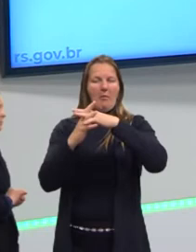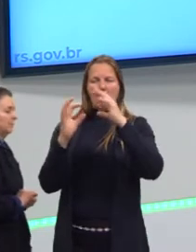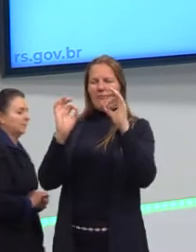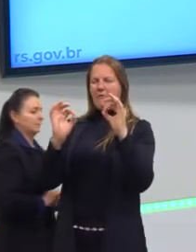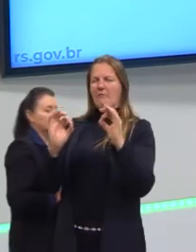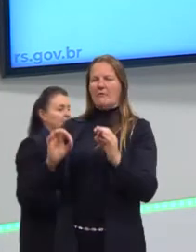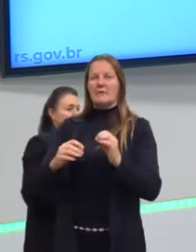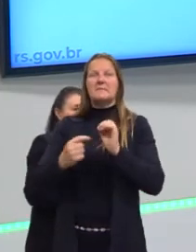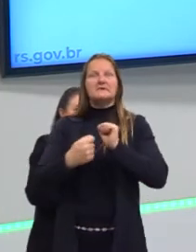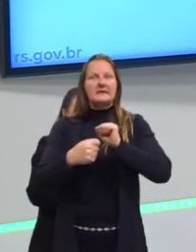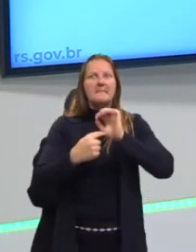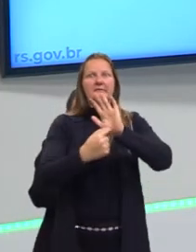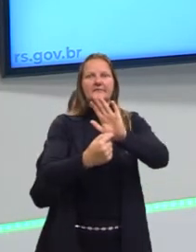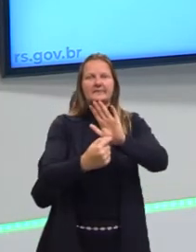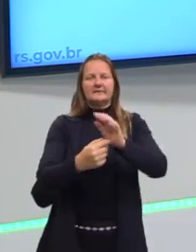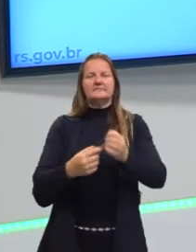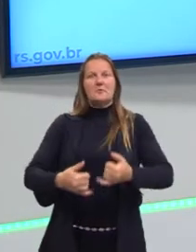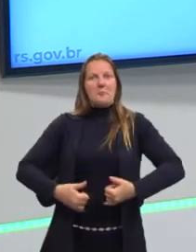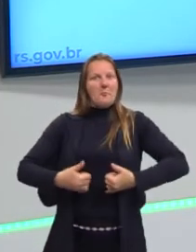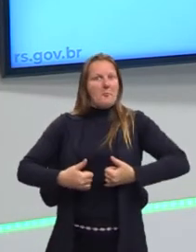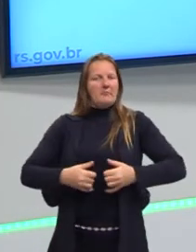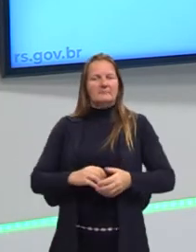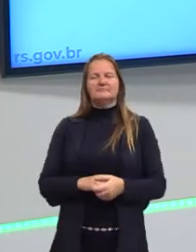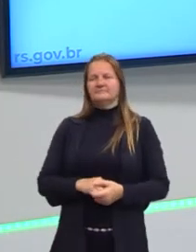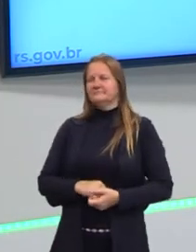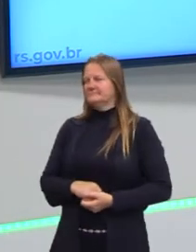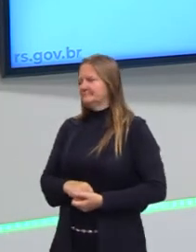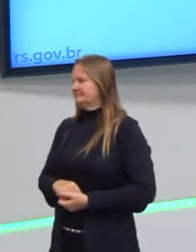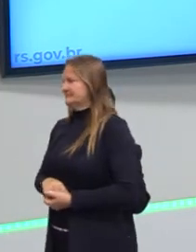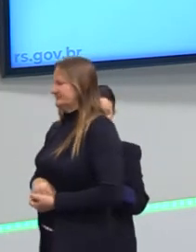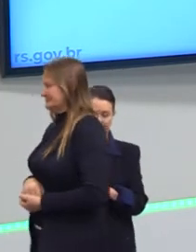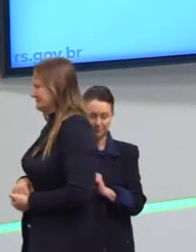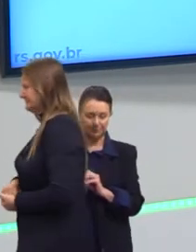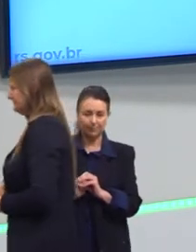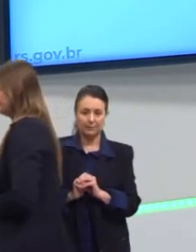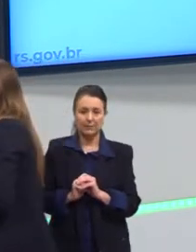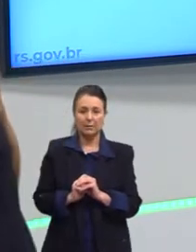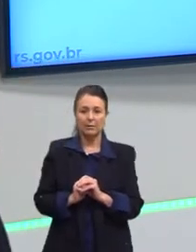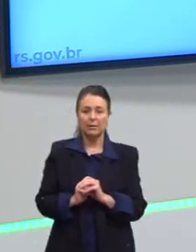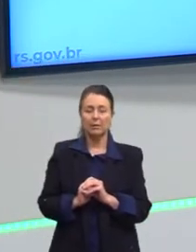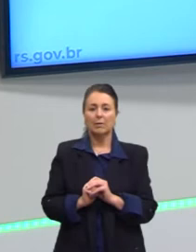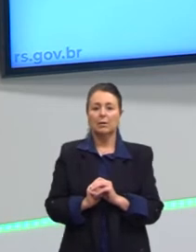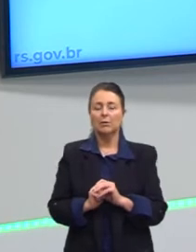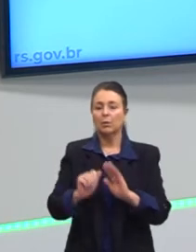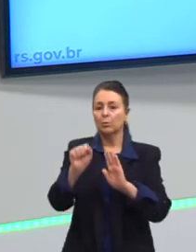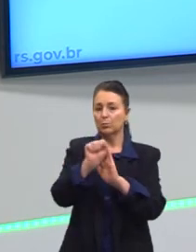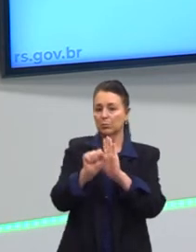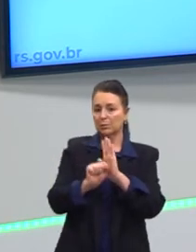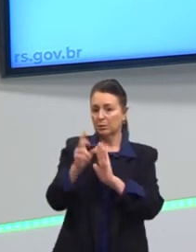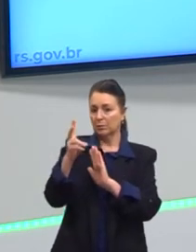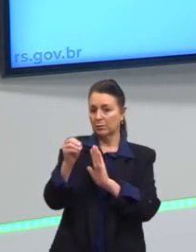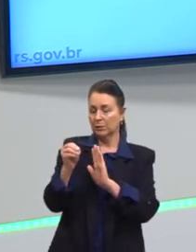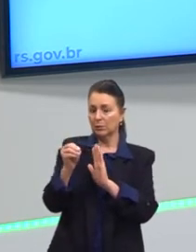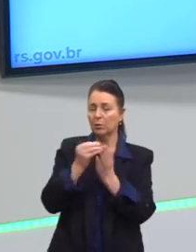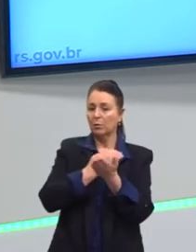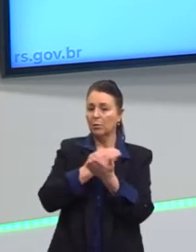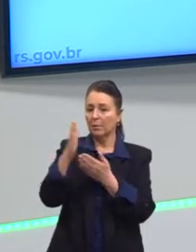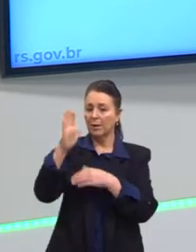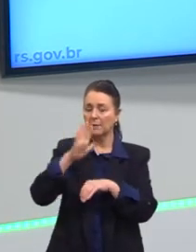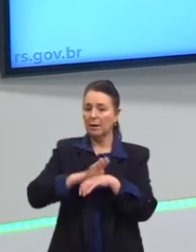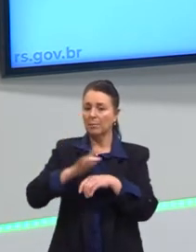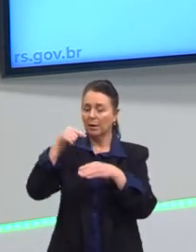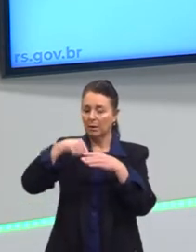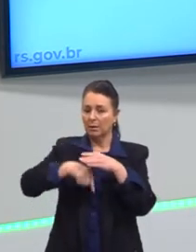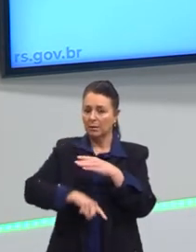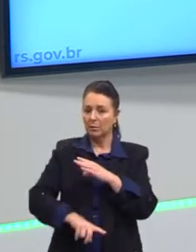diferenciação da coletividade. Olha só, a partir então do século XX, que se intensifica muito mais com os